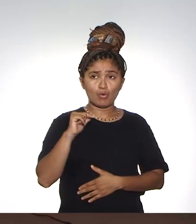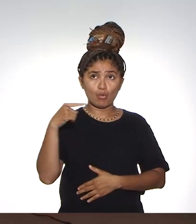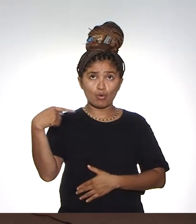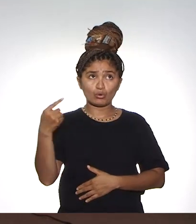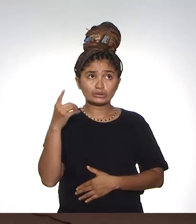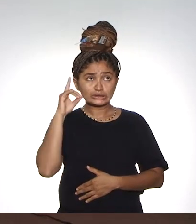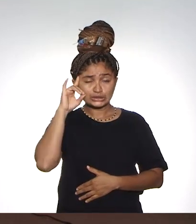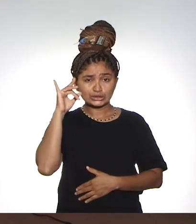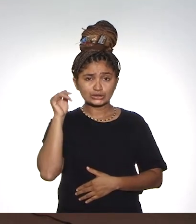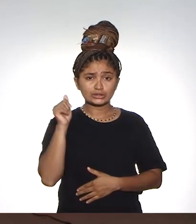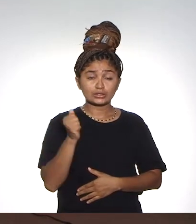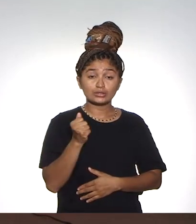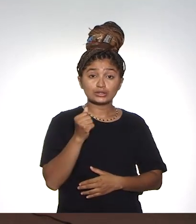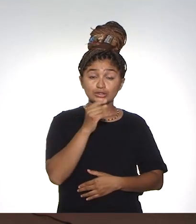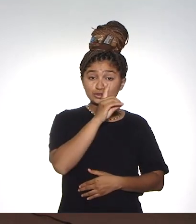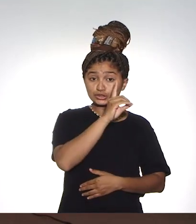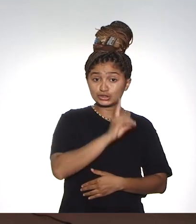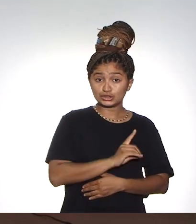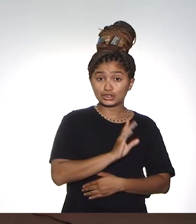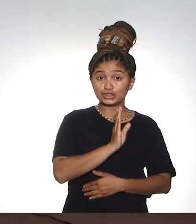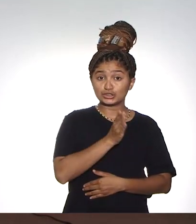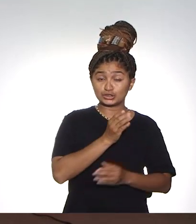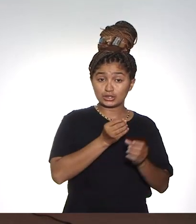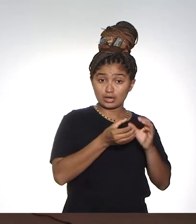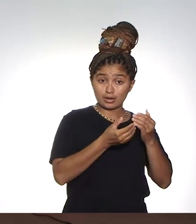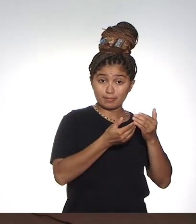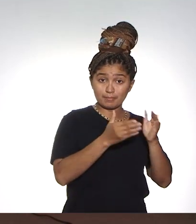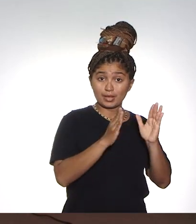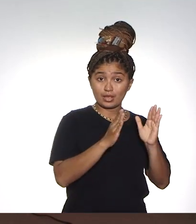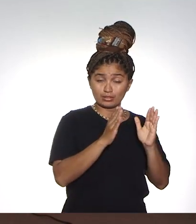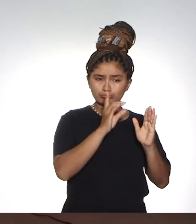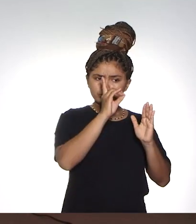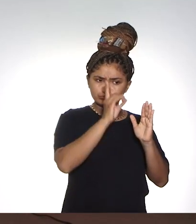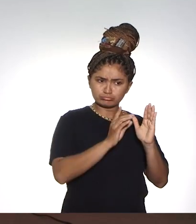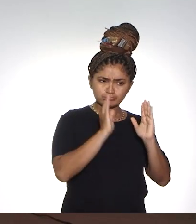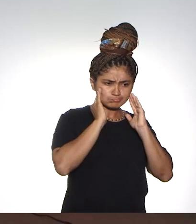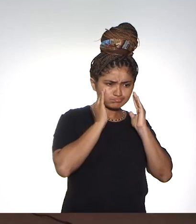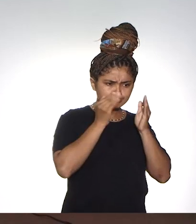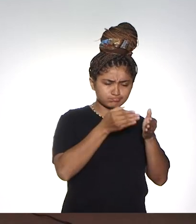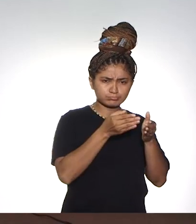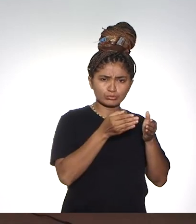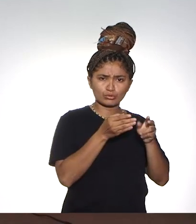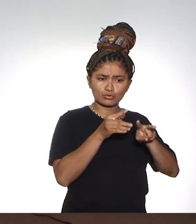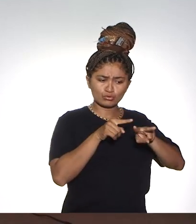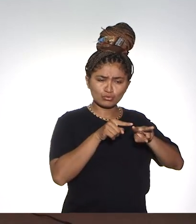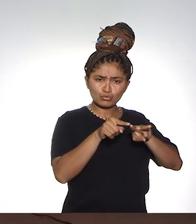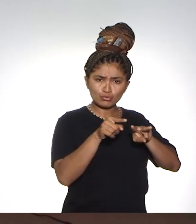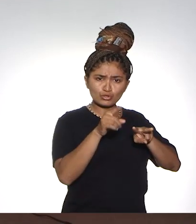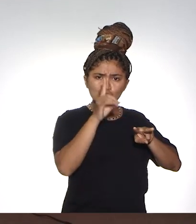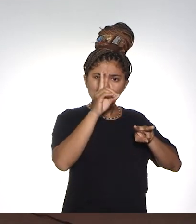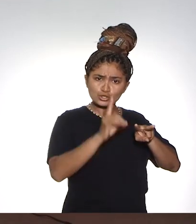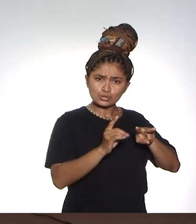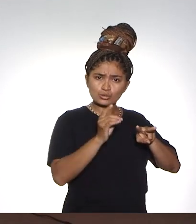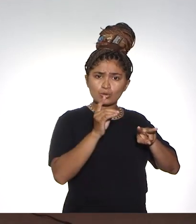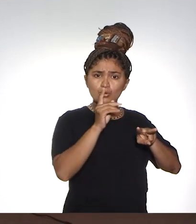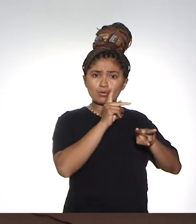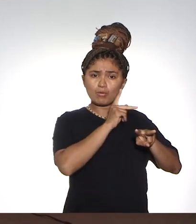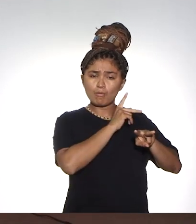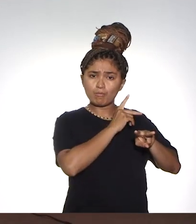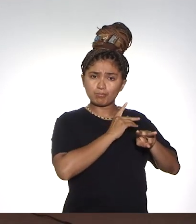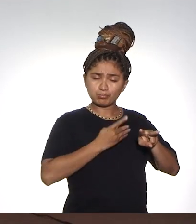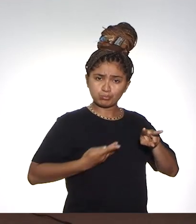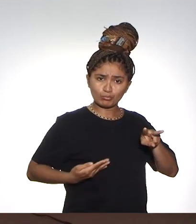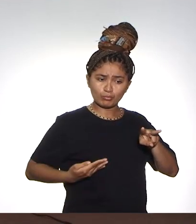próximos dias, o do direito já está aberto, é um doutorado em direito mesmo, com duas linhas de pesquisa, direito